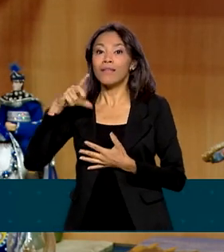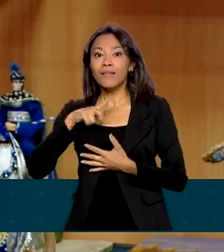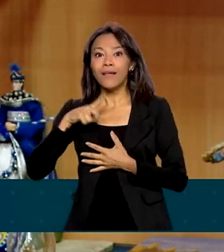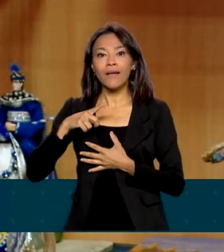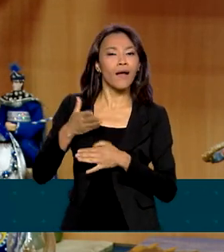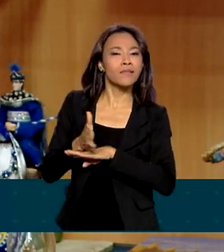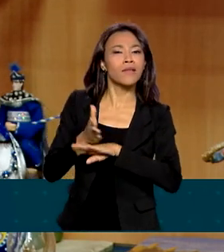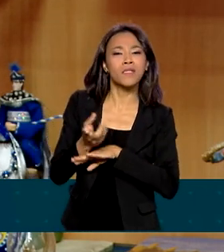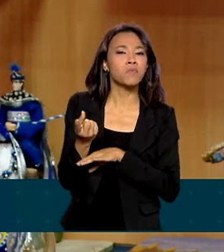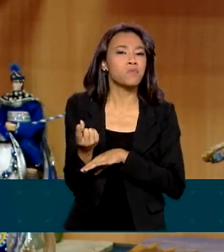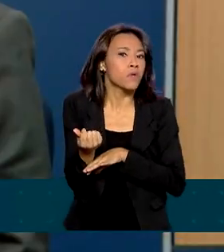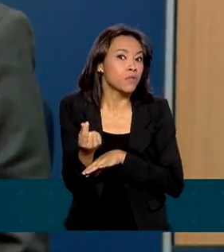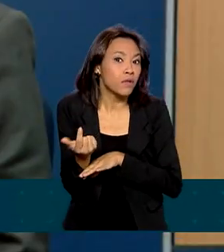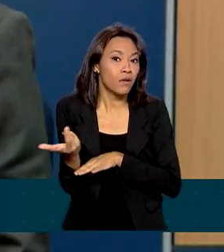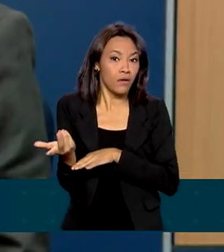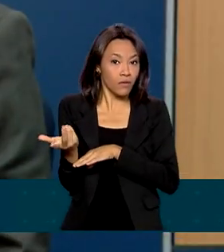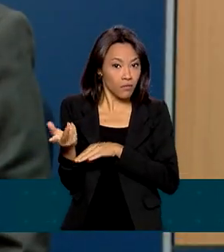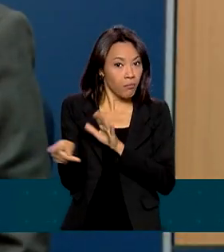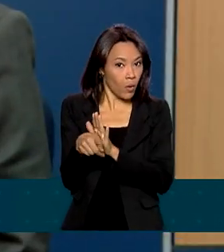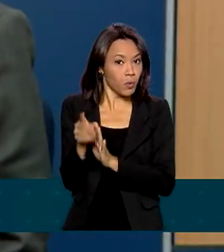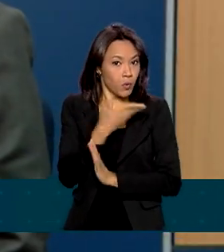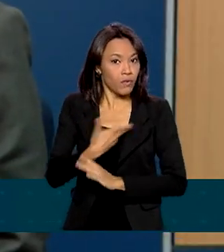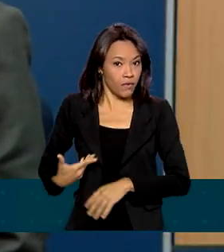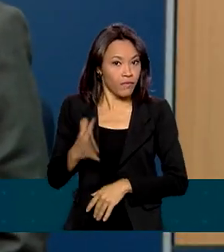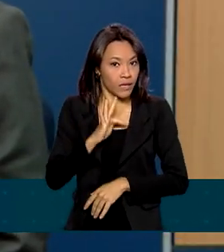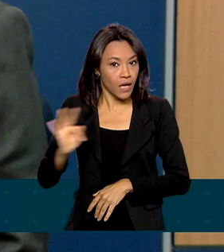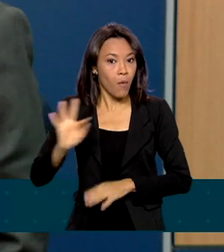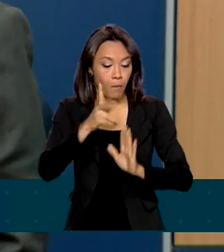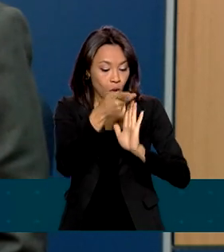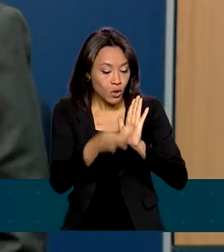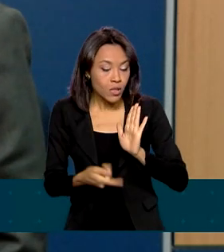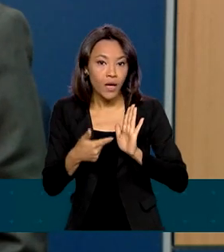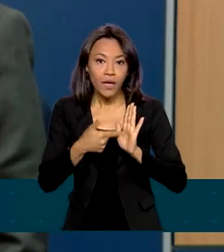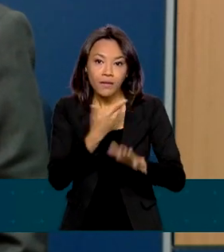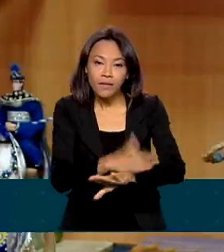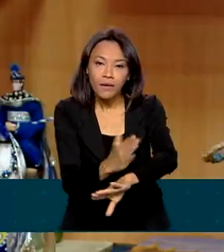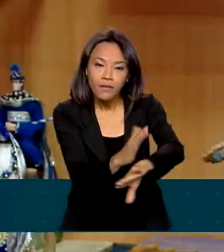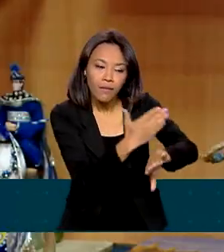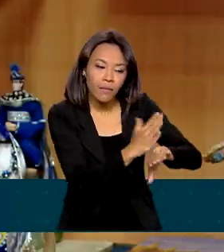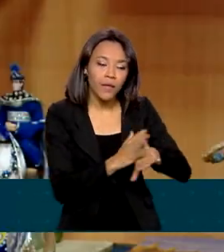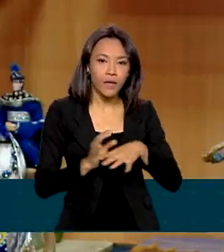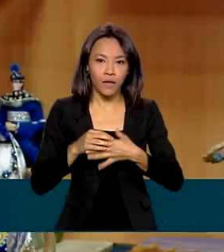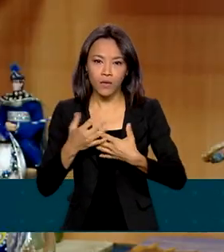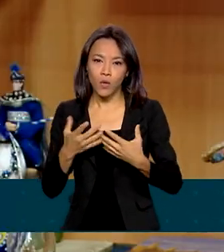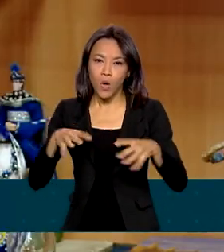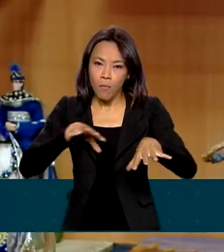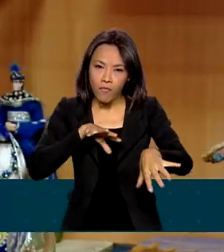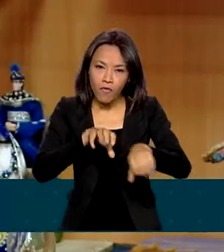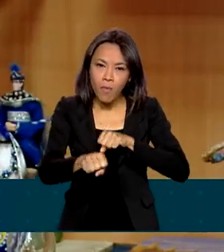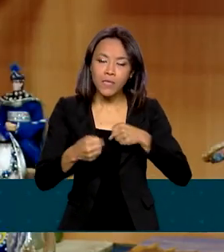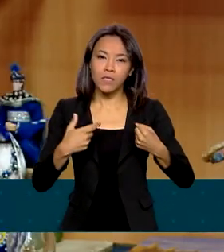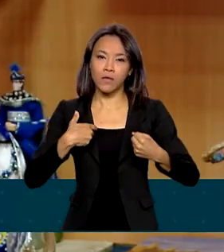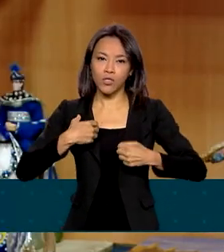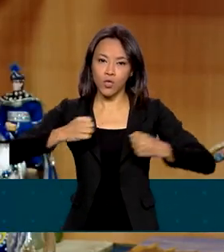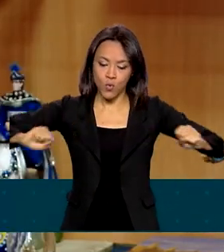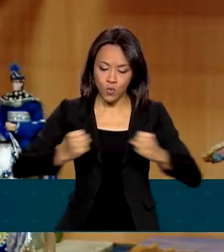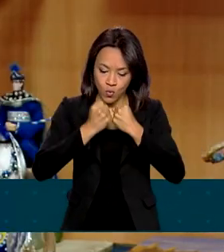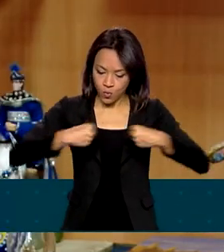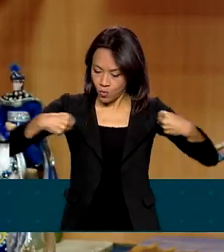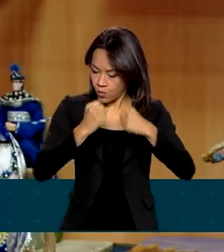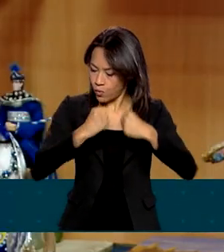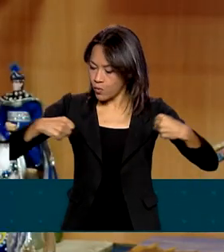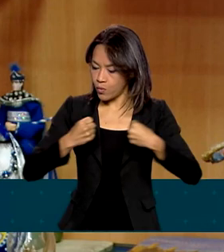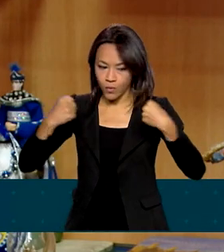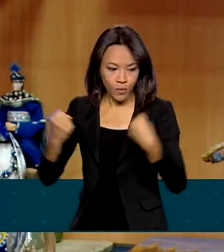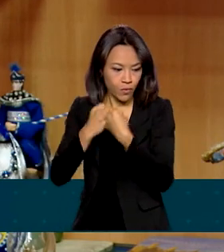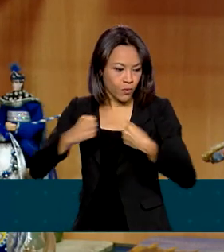a dinheiro, recurso federal, para projetos, para capacitação de jovens, para formação de orquestra de sanfona, de ritmos, para divulgar